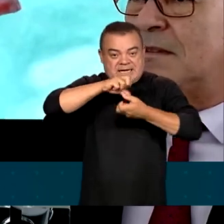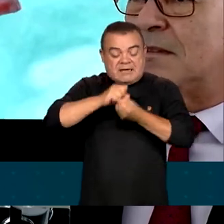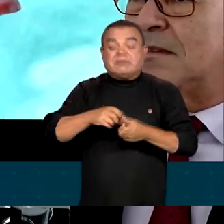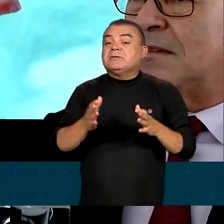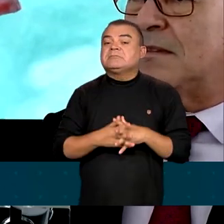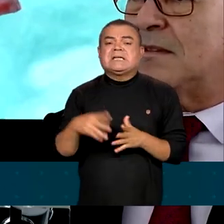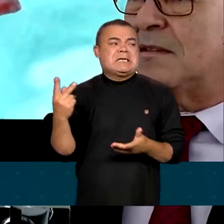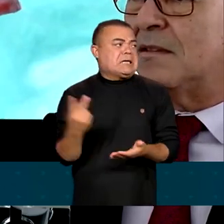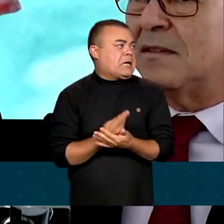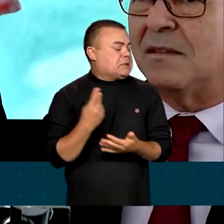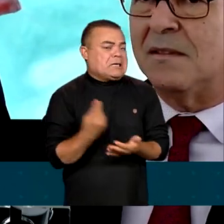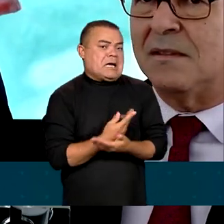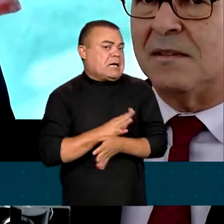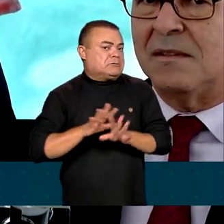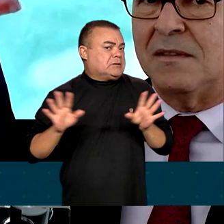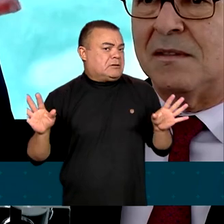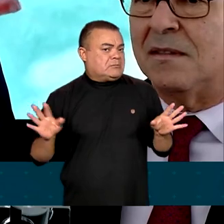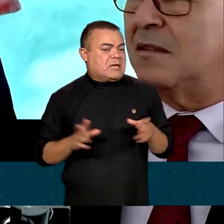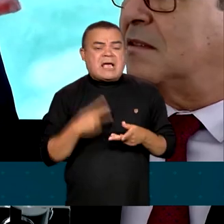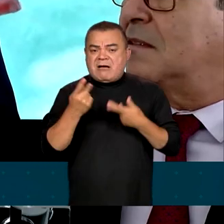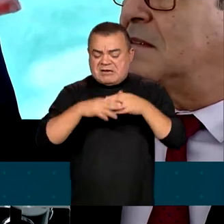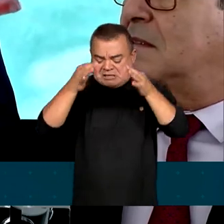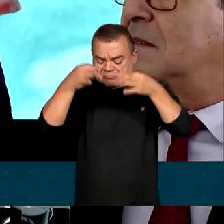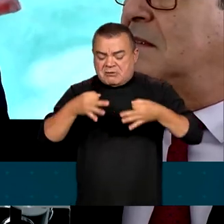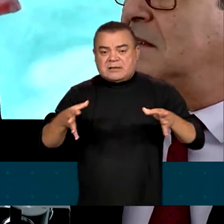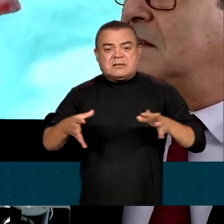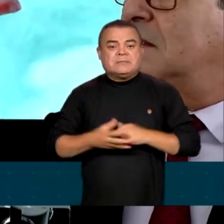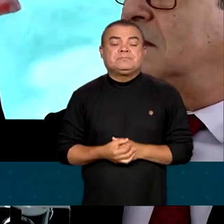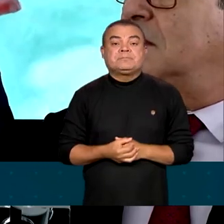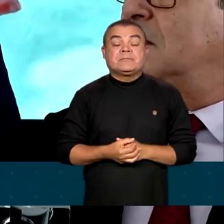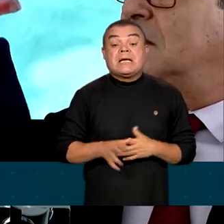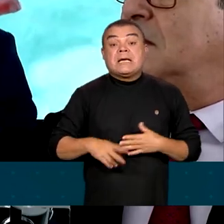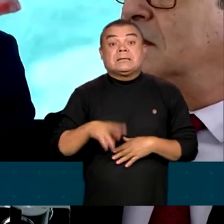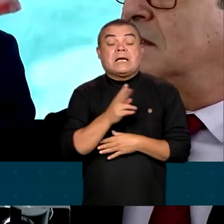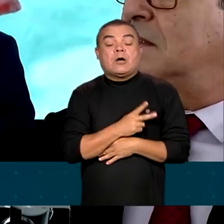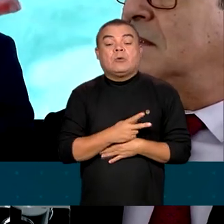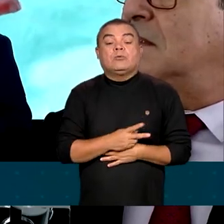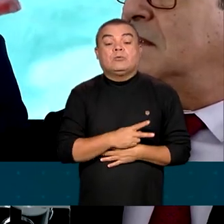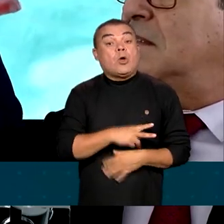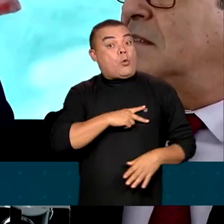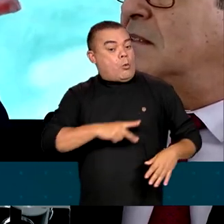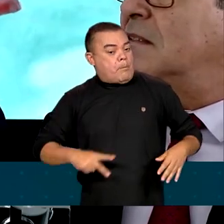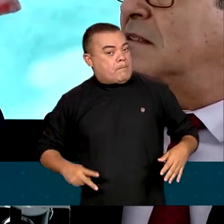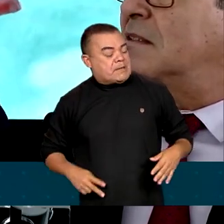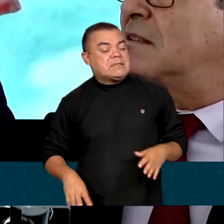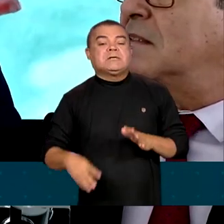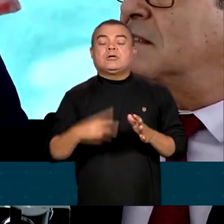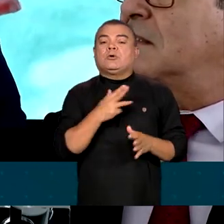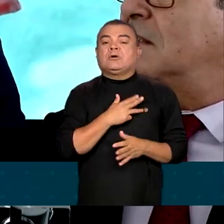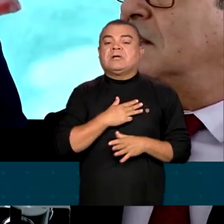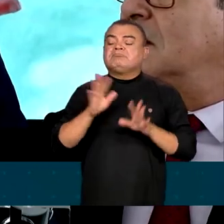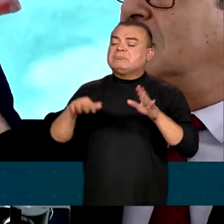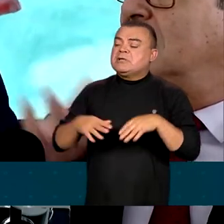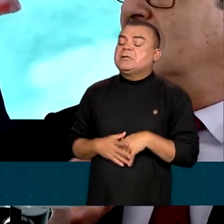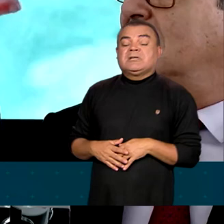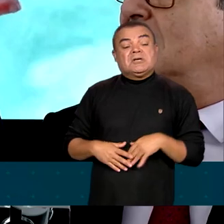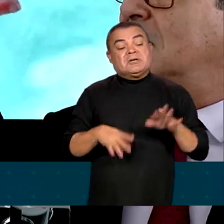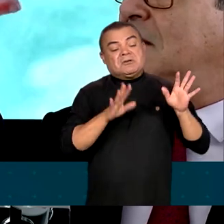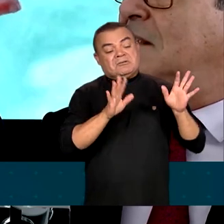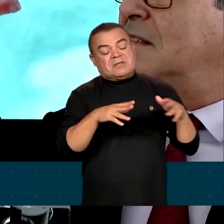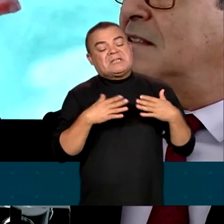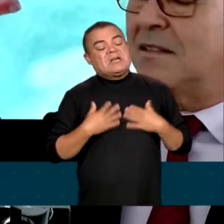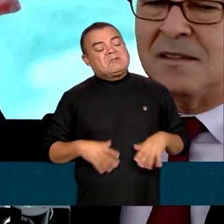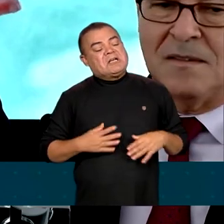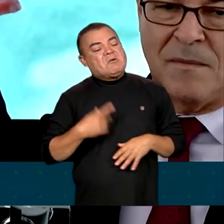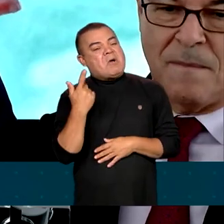nisso, a fala do Jorge está corretíssima. Então, o presidente, a conclusão do próprio presidente Lula, fique tranquilo, daqui a um ano, dois anos, vamos